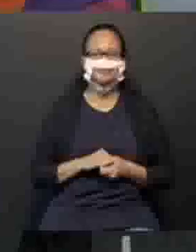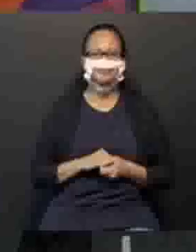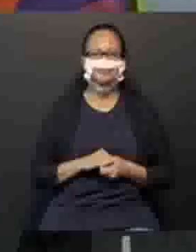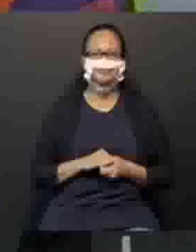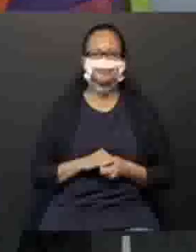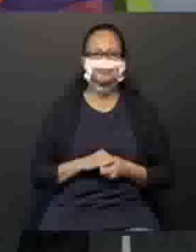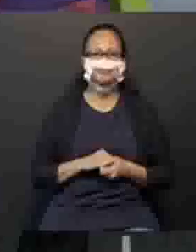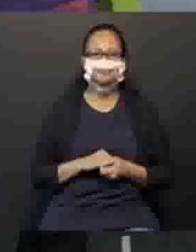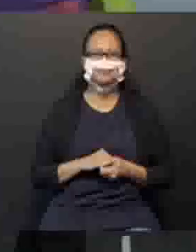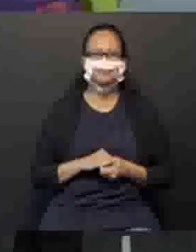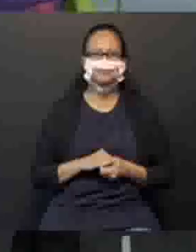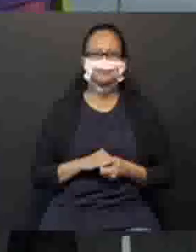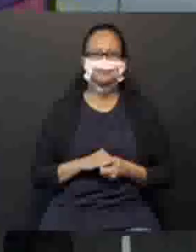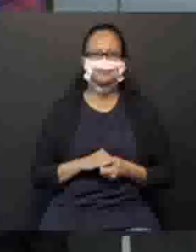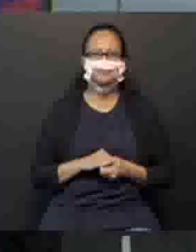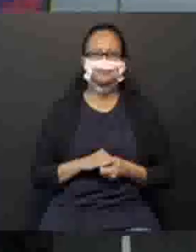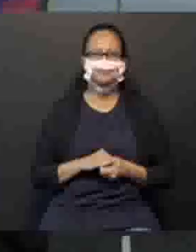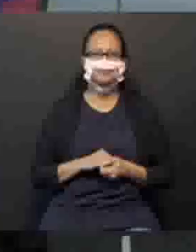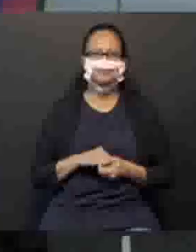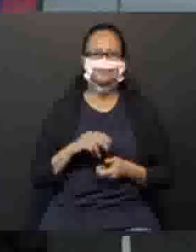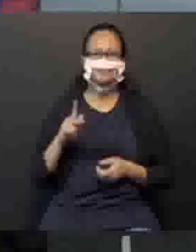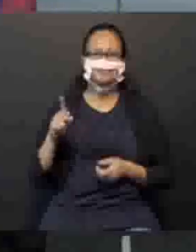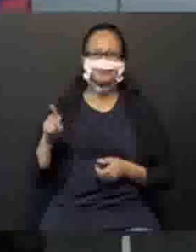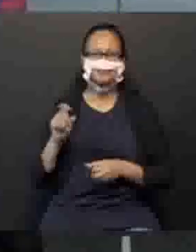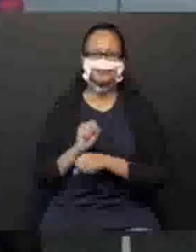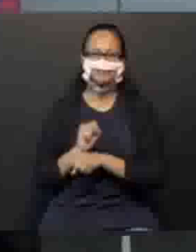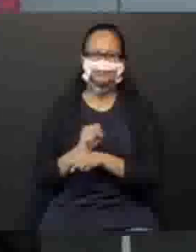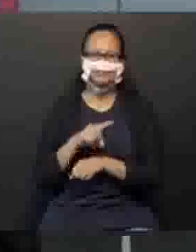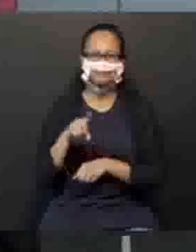Vou dar uns minutinhos para vocês se organizarem.